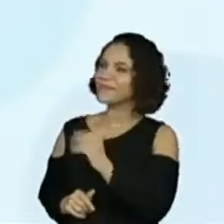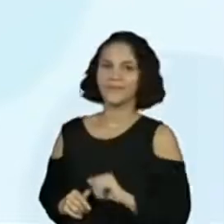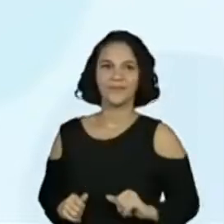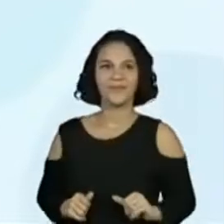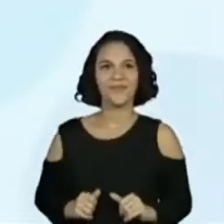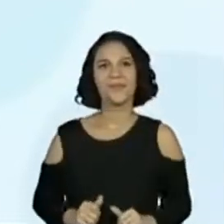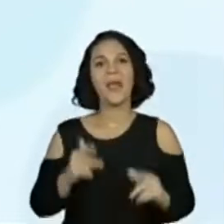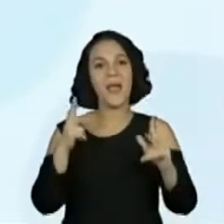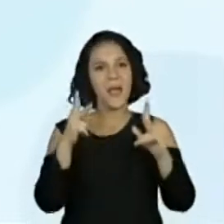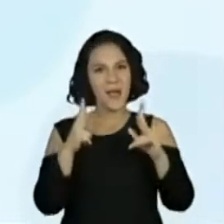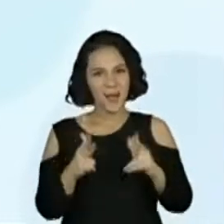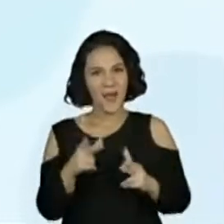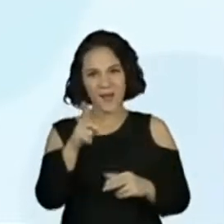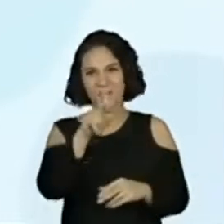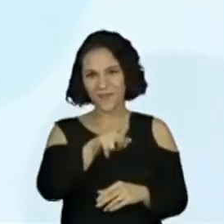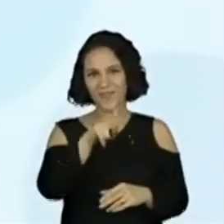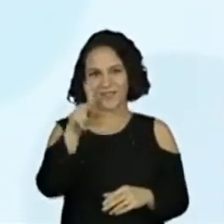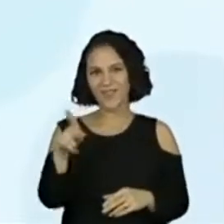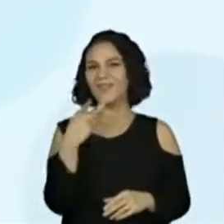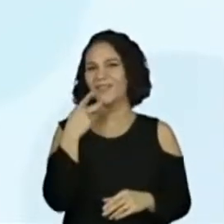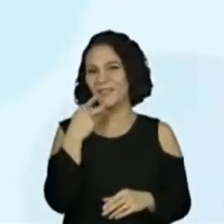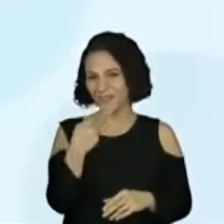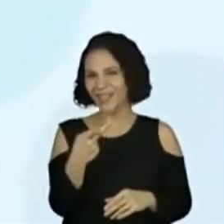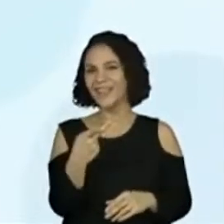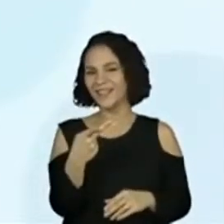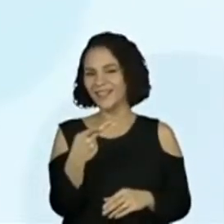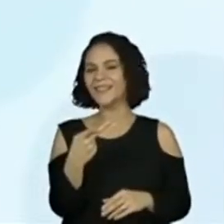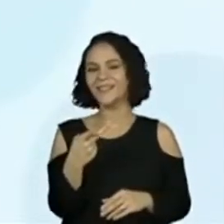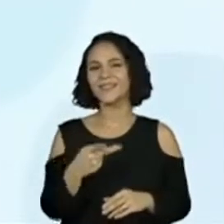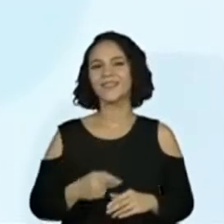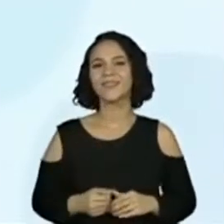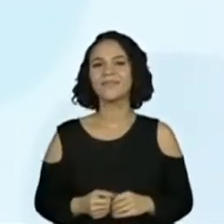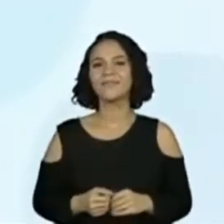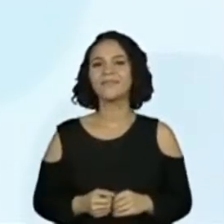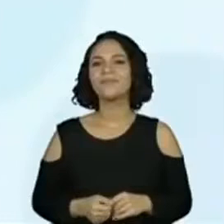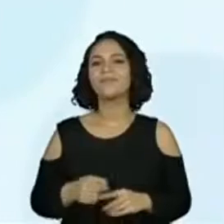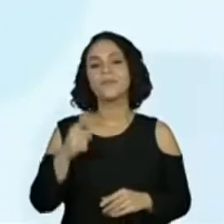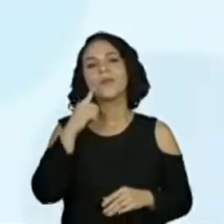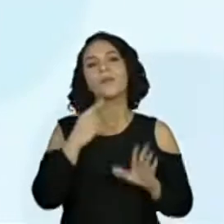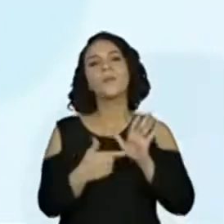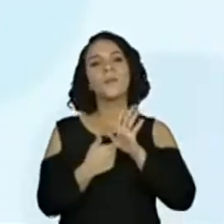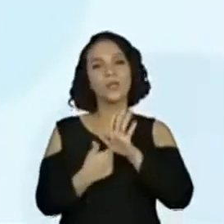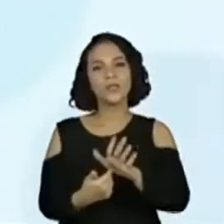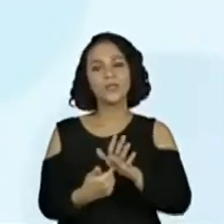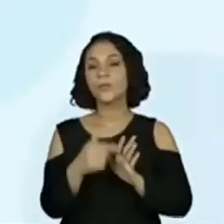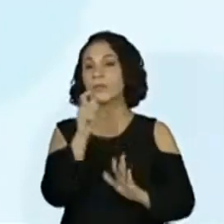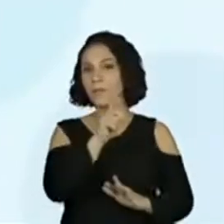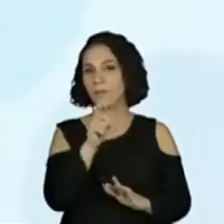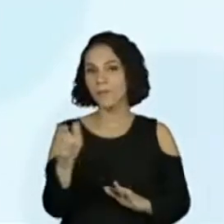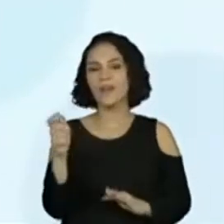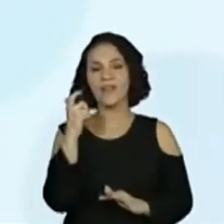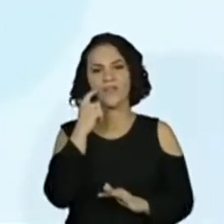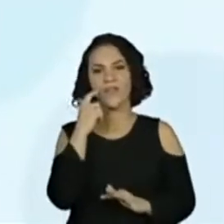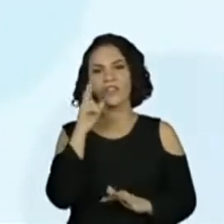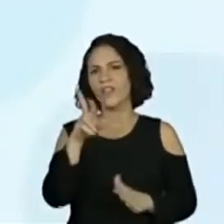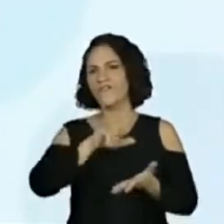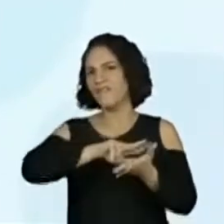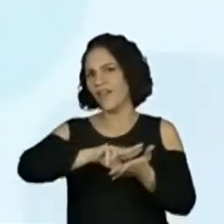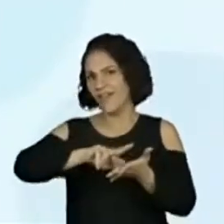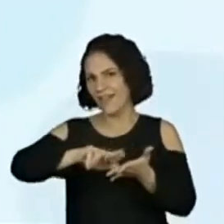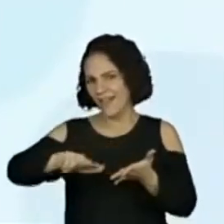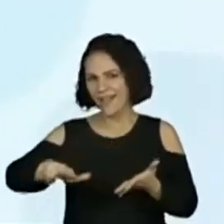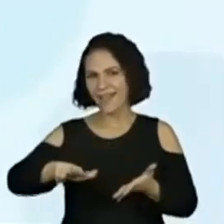professores e professoras já trouxeram isso para a gente, né? Já apresentaram a palavrinha ali, já apareceu várias vezes. Uma palavra, assim, que